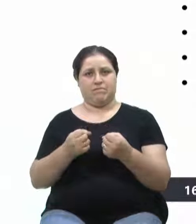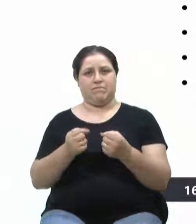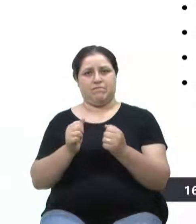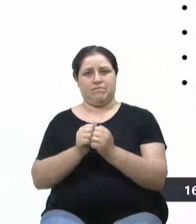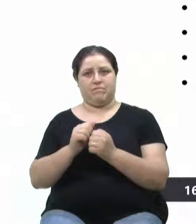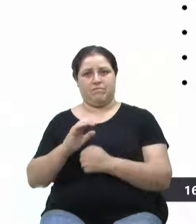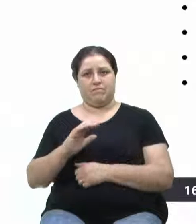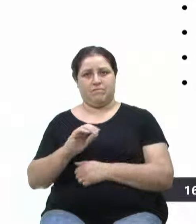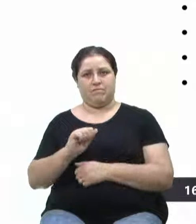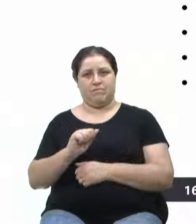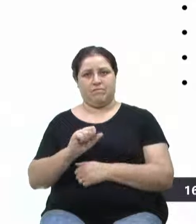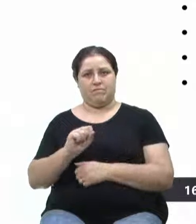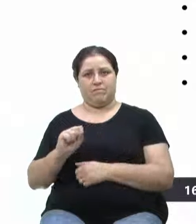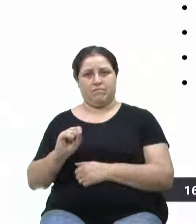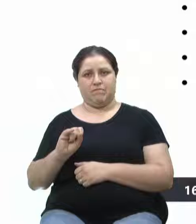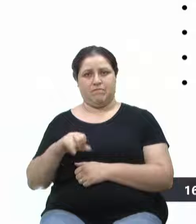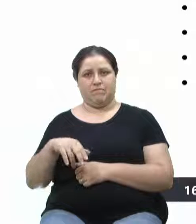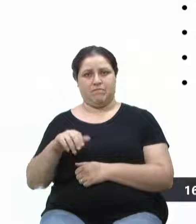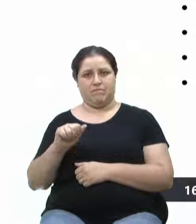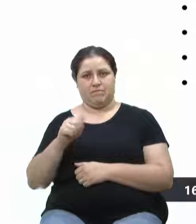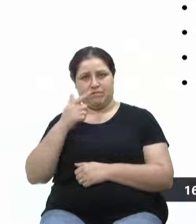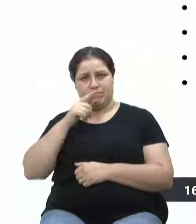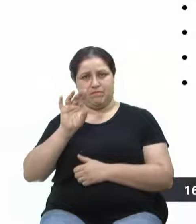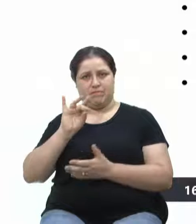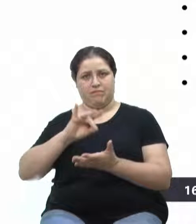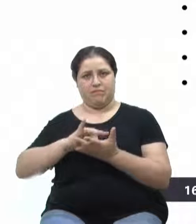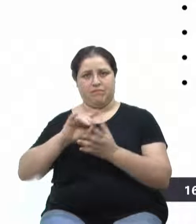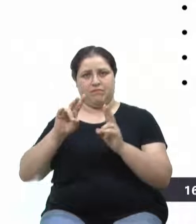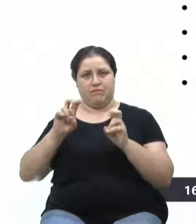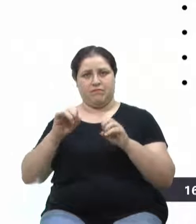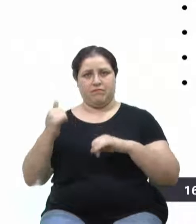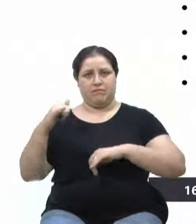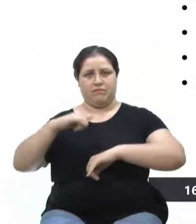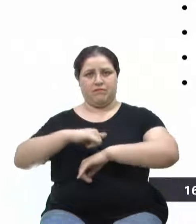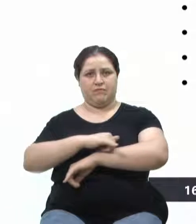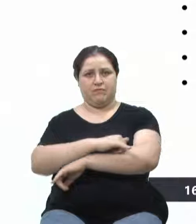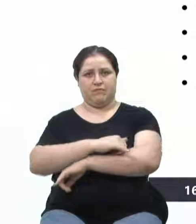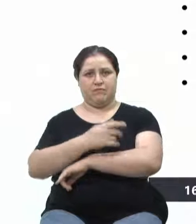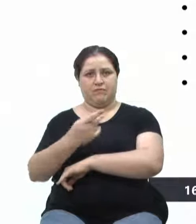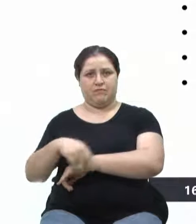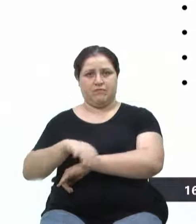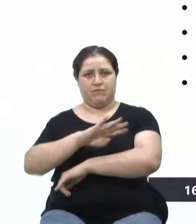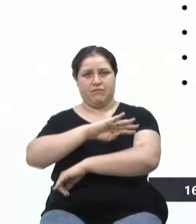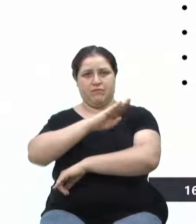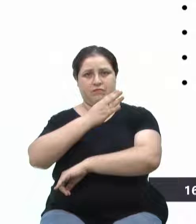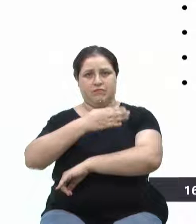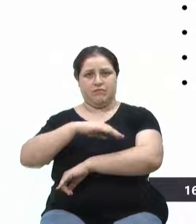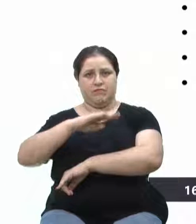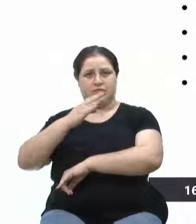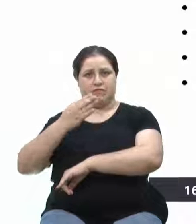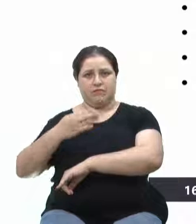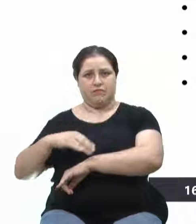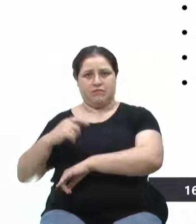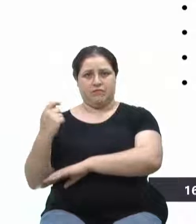consolidasse a questão do aeroporto aqui na Serra Gaúcha. Então, a gente precisa